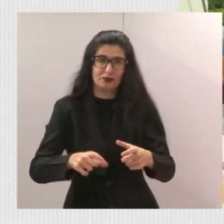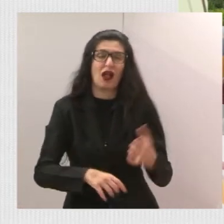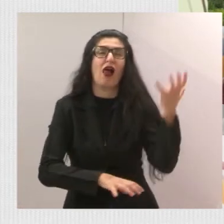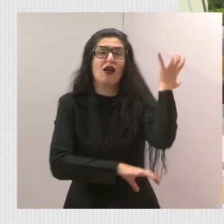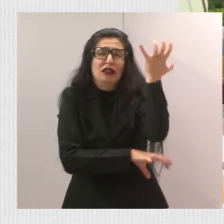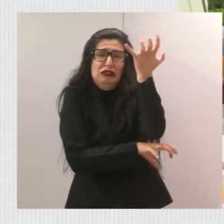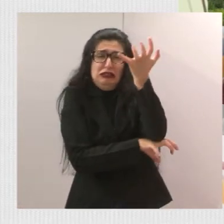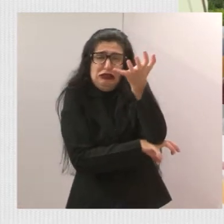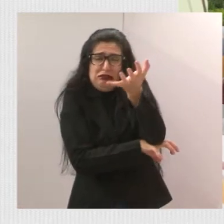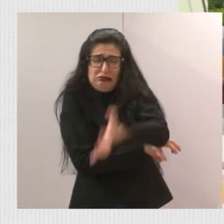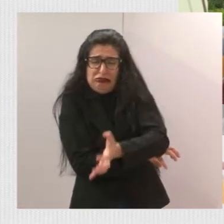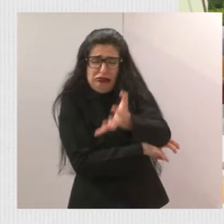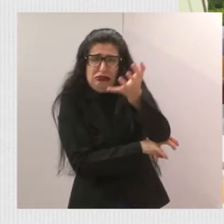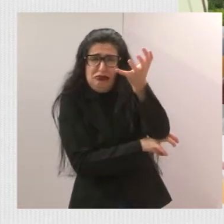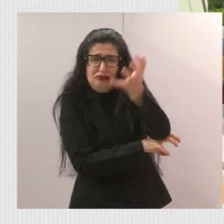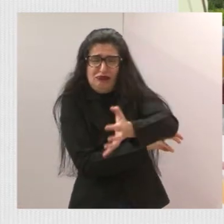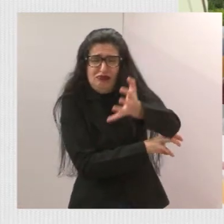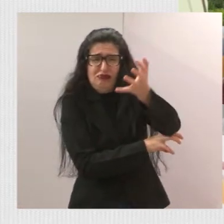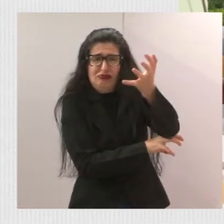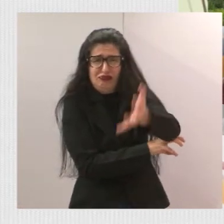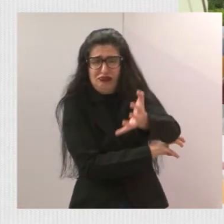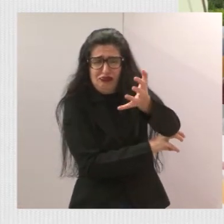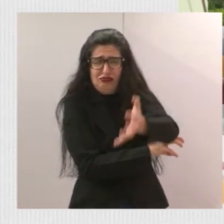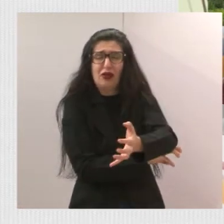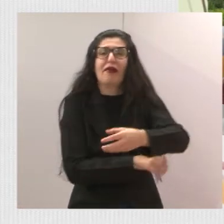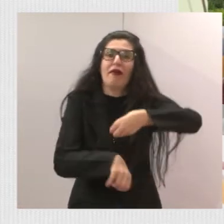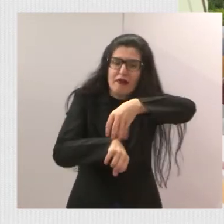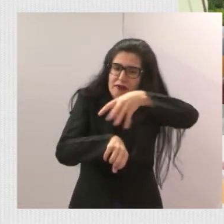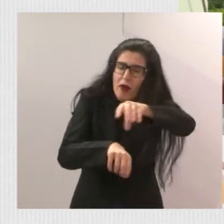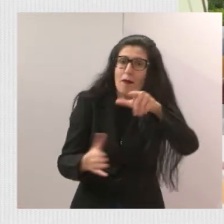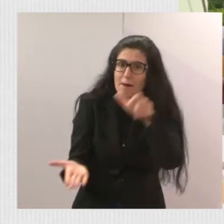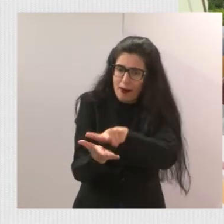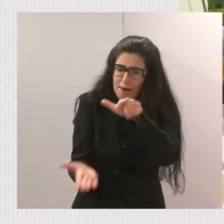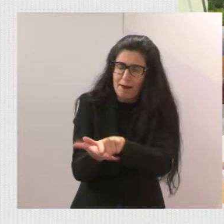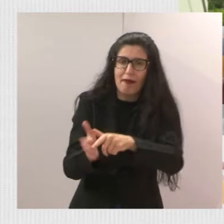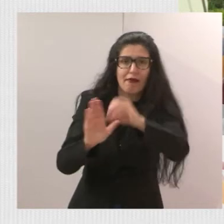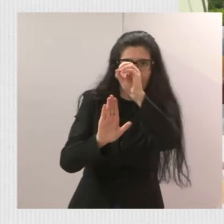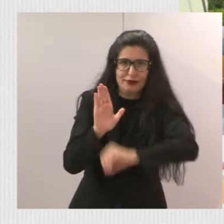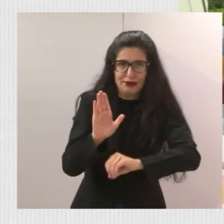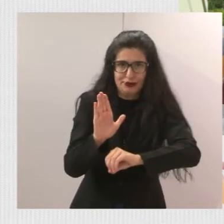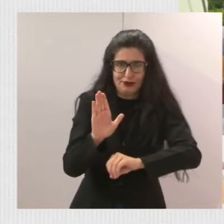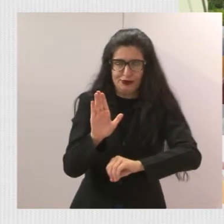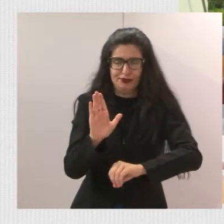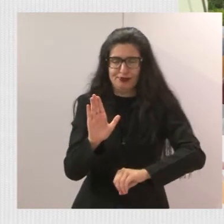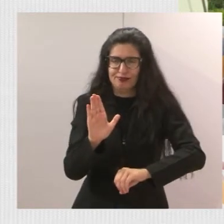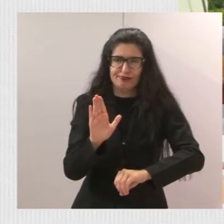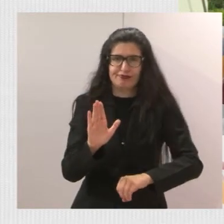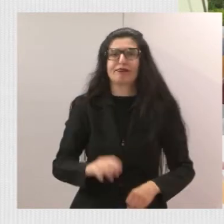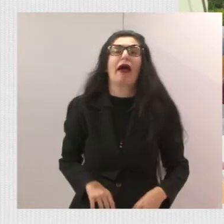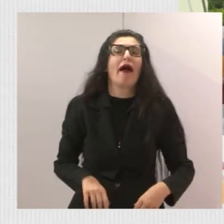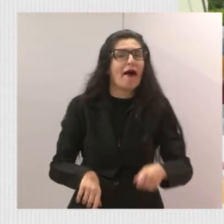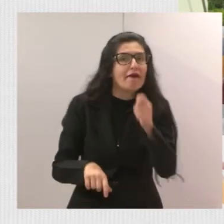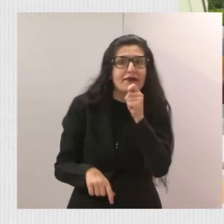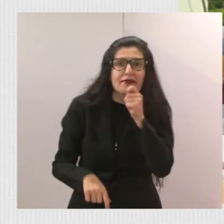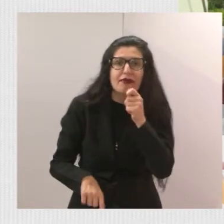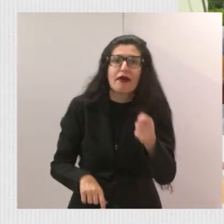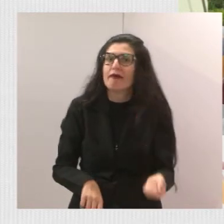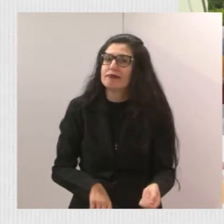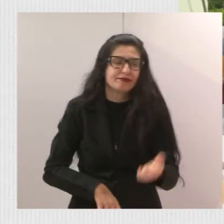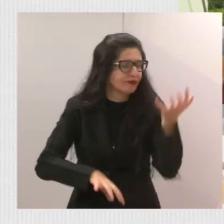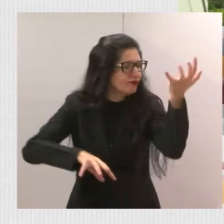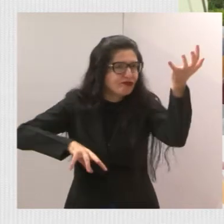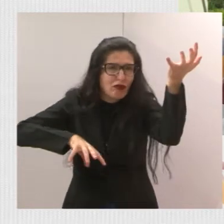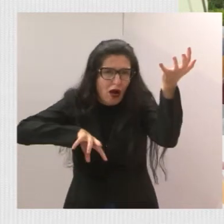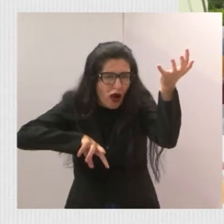caindo lá. Já faz tempo, já fiz vários ofícios e não retiraram essa árve desse local. Isso aí é por conta